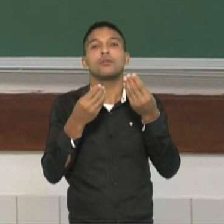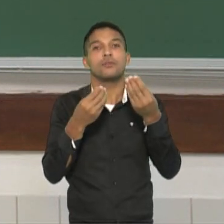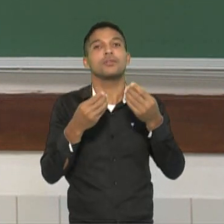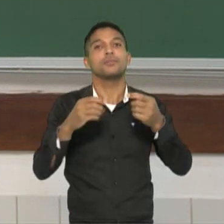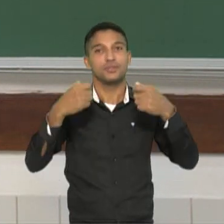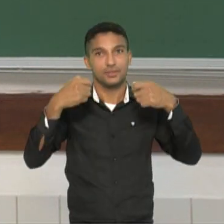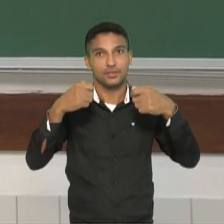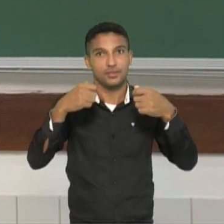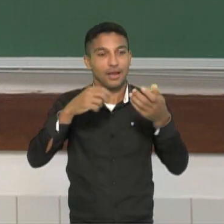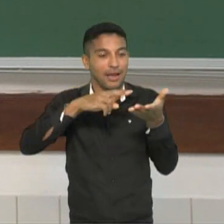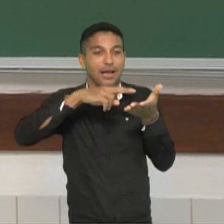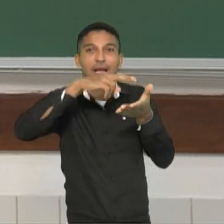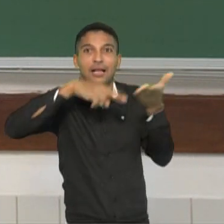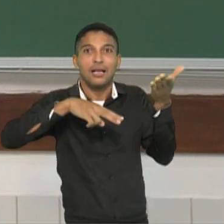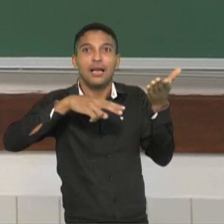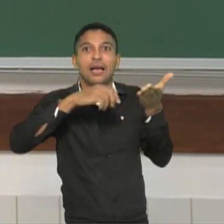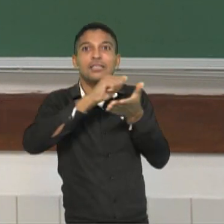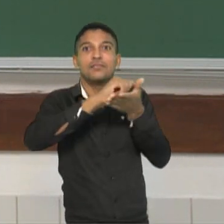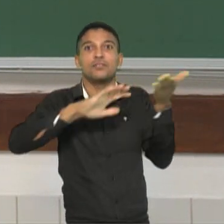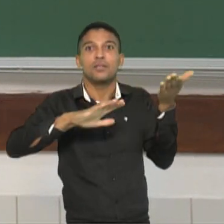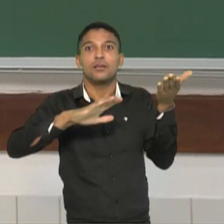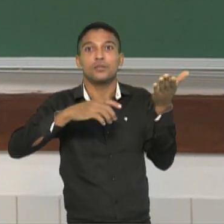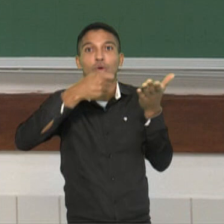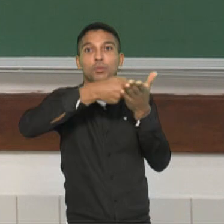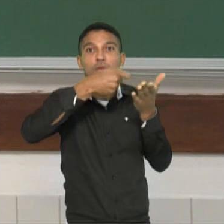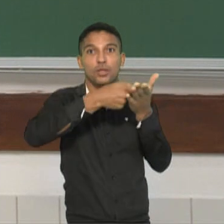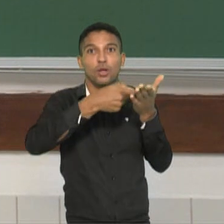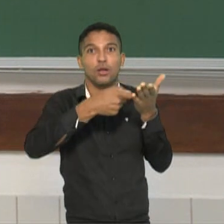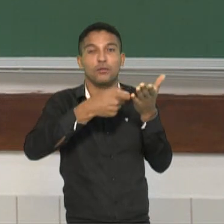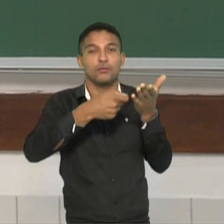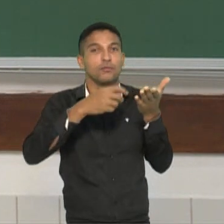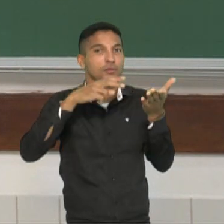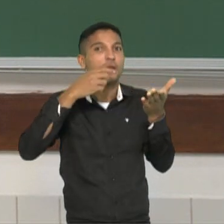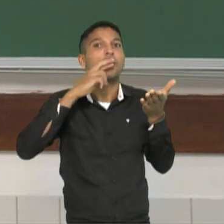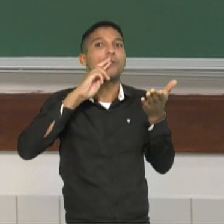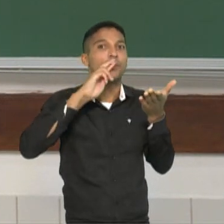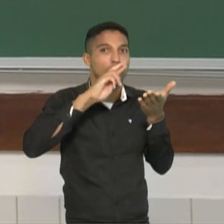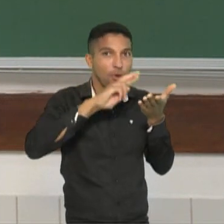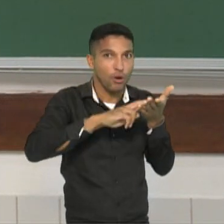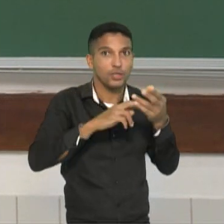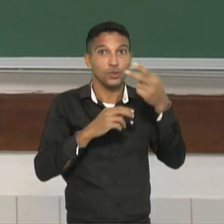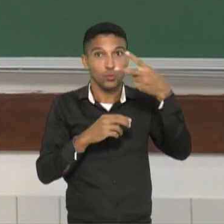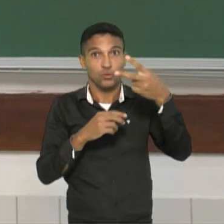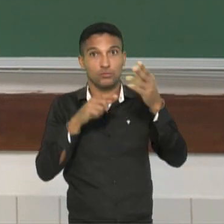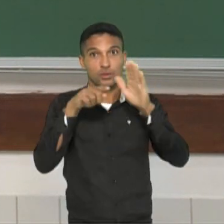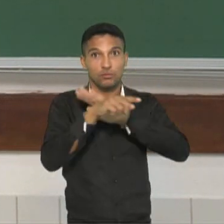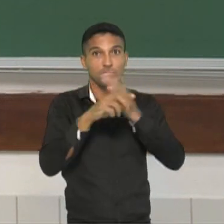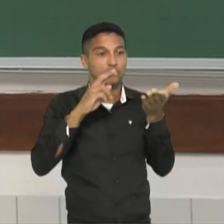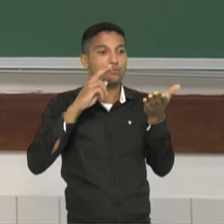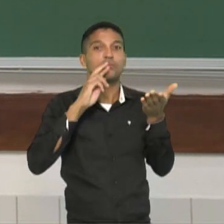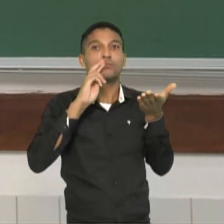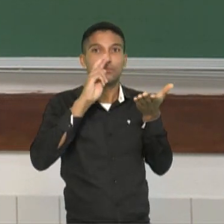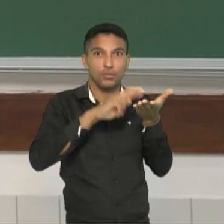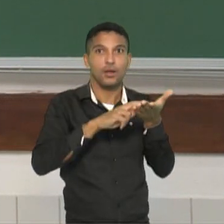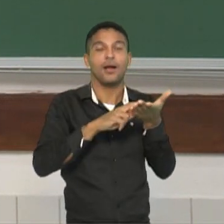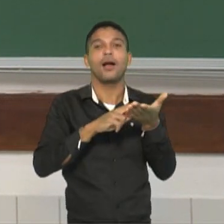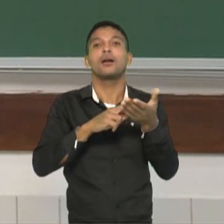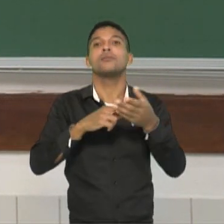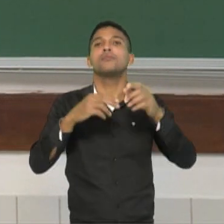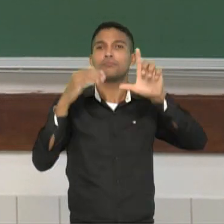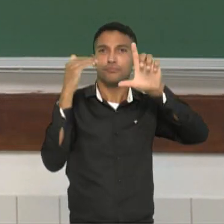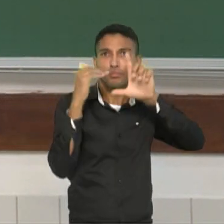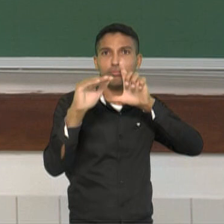duas questões e clique em enviar. E um outro recado é para aqueles alunos que pegam atividades impressas na escola,